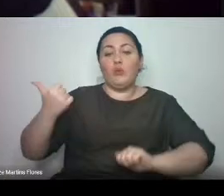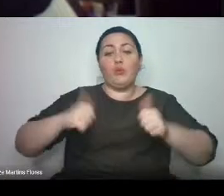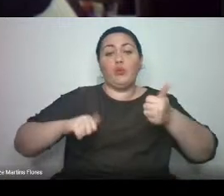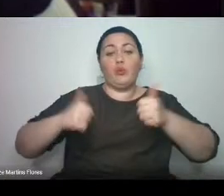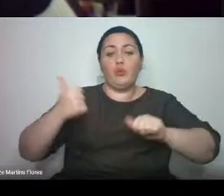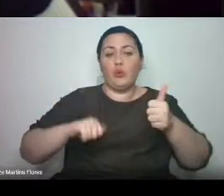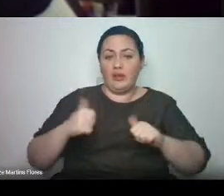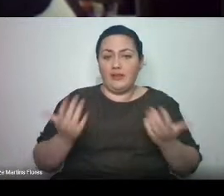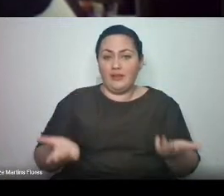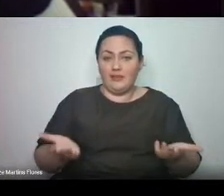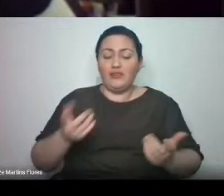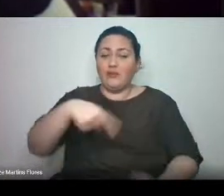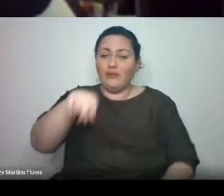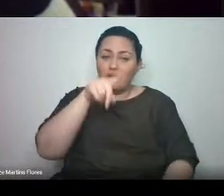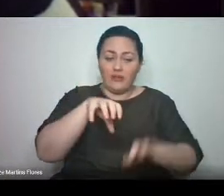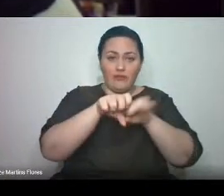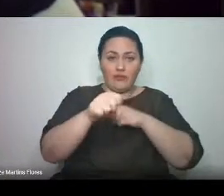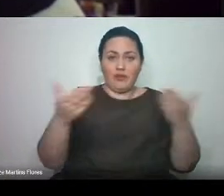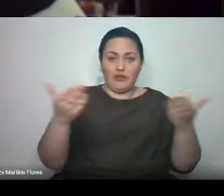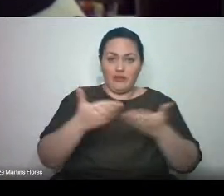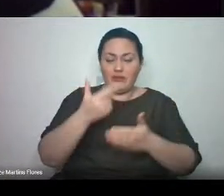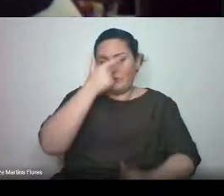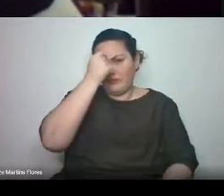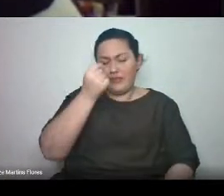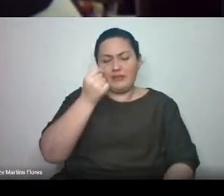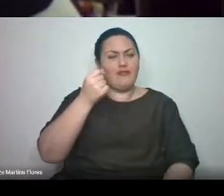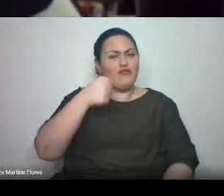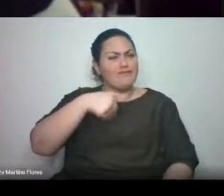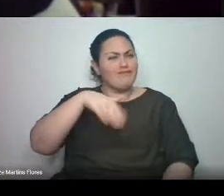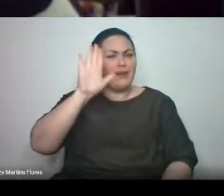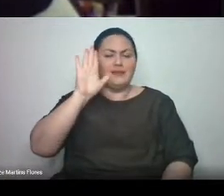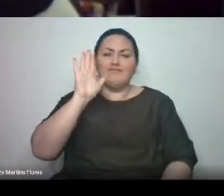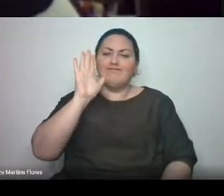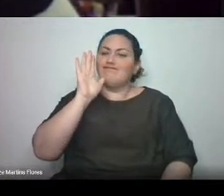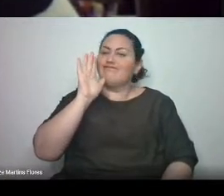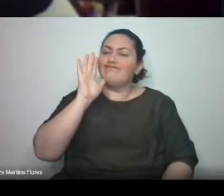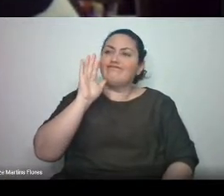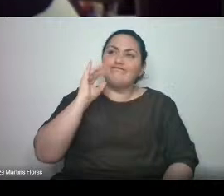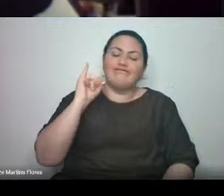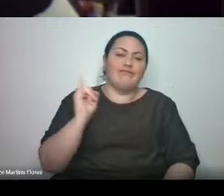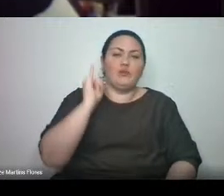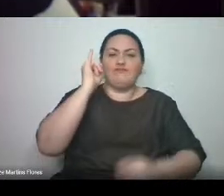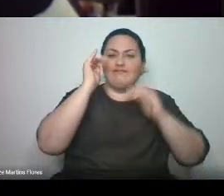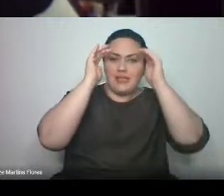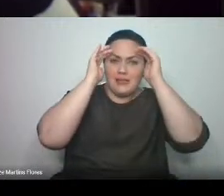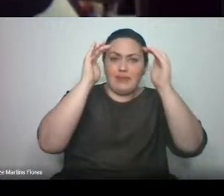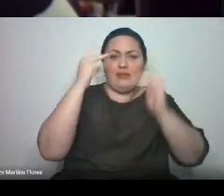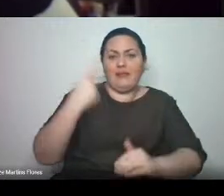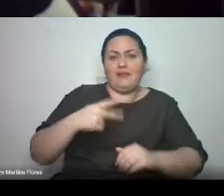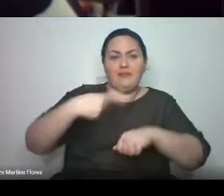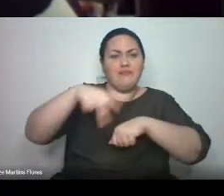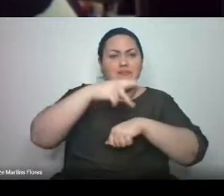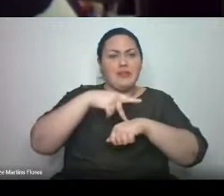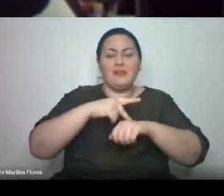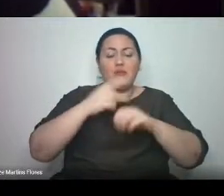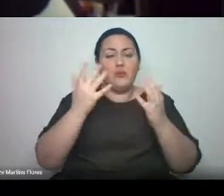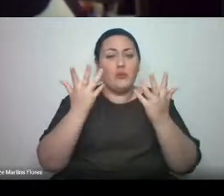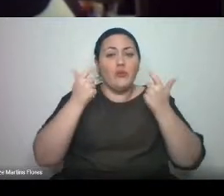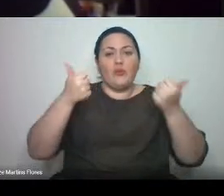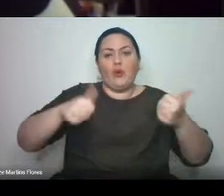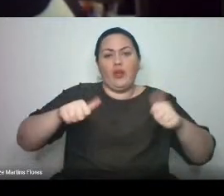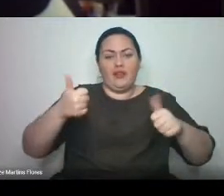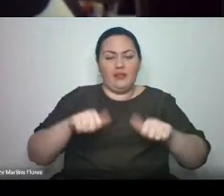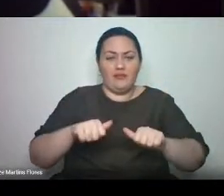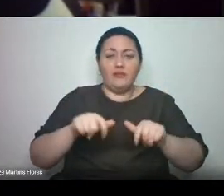respeitadas e privilegiadas do Brasil. Valorizem cada centavo de dinheiro público que foi gasto na formação de vocês. Seus